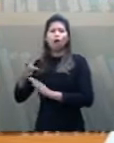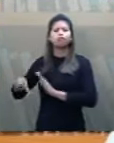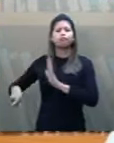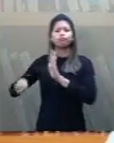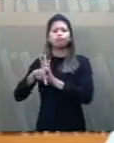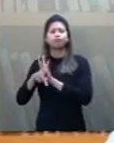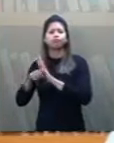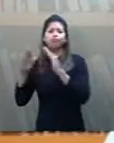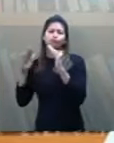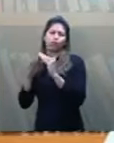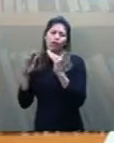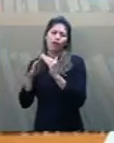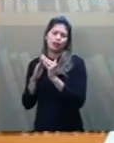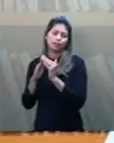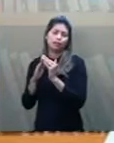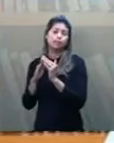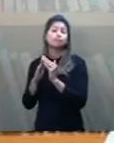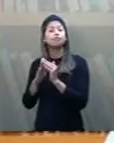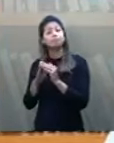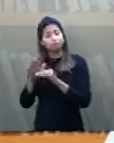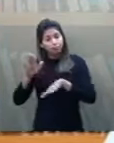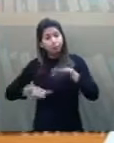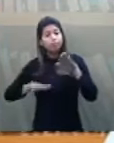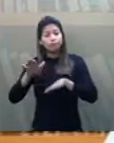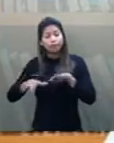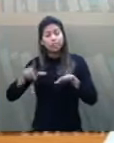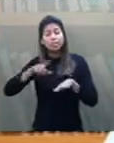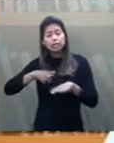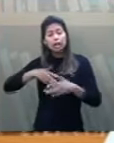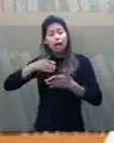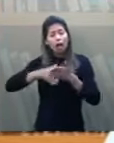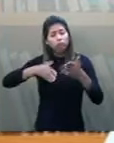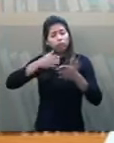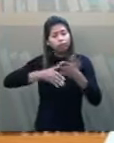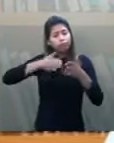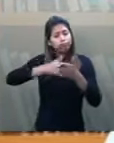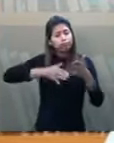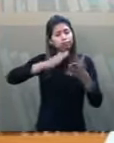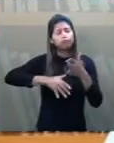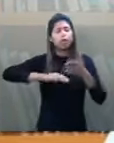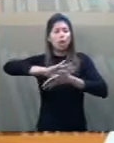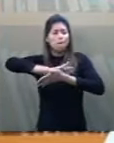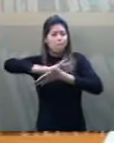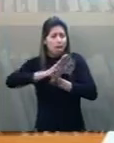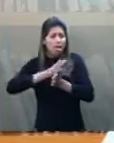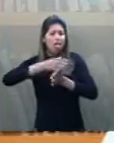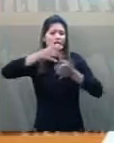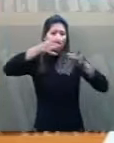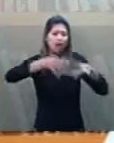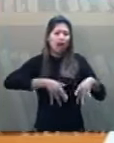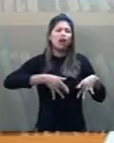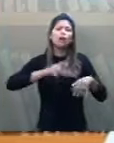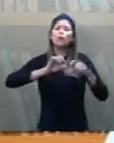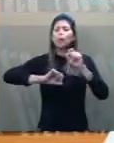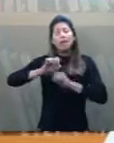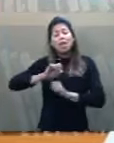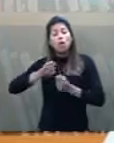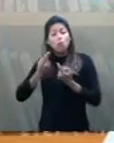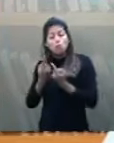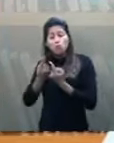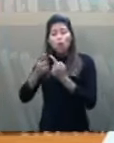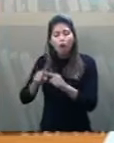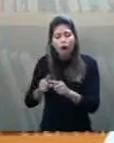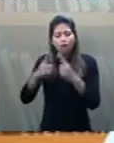brasileiras contra o preconceito, contra a discriminação, contra a violência,